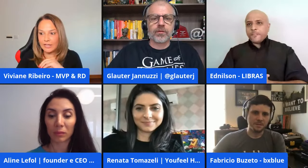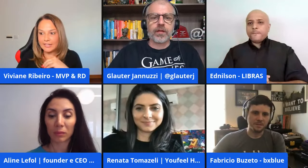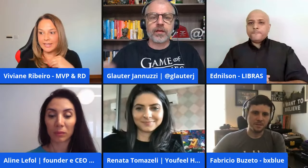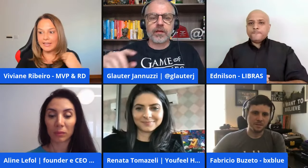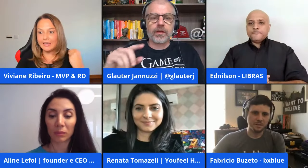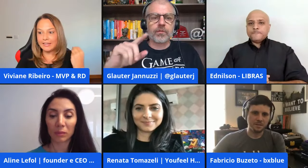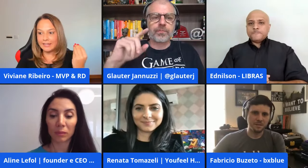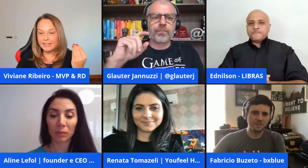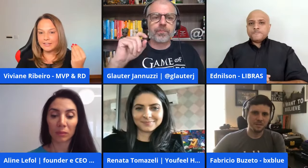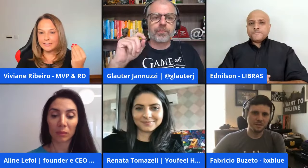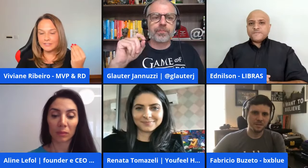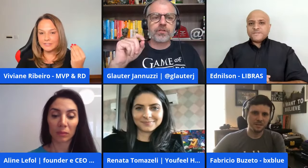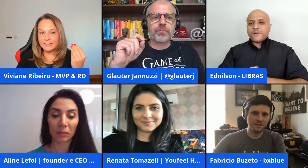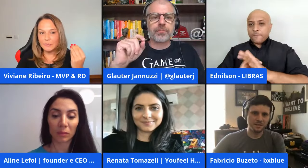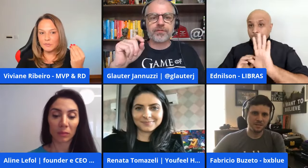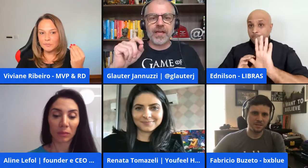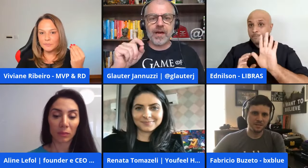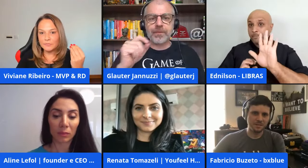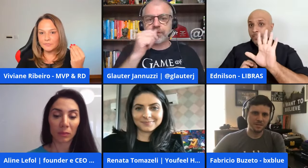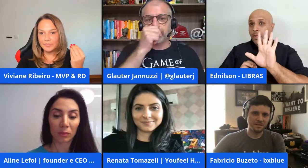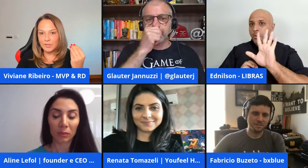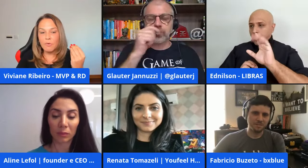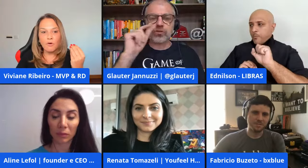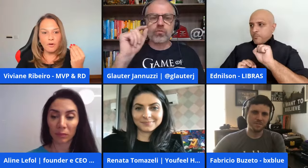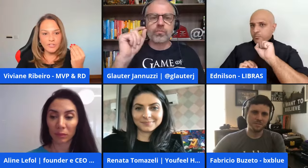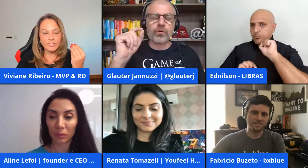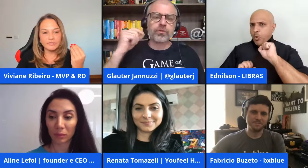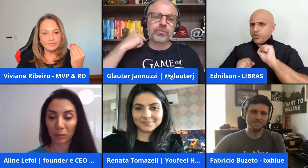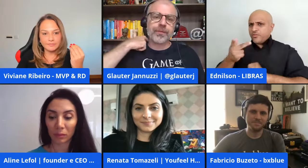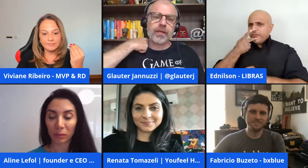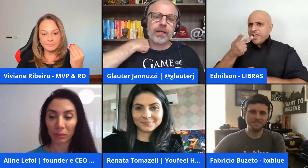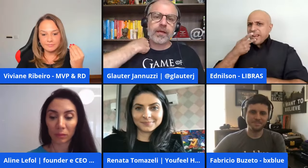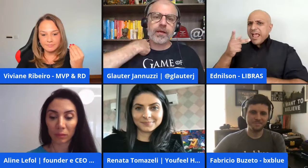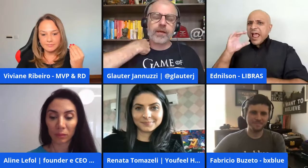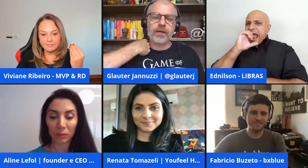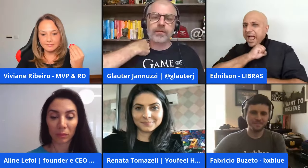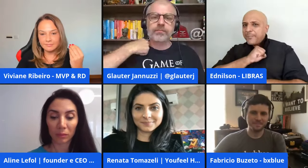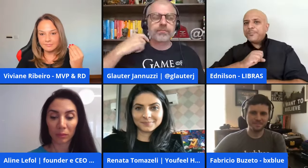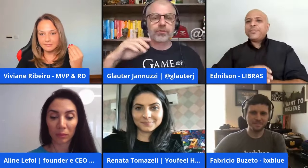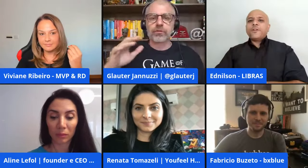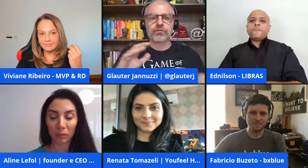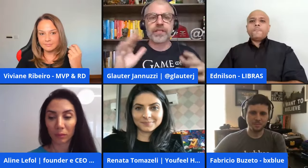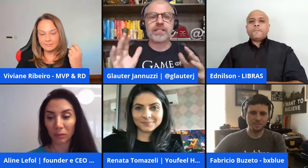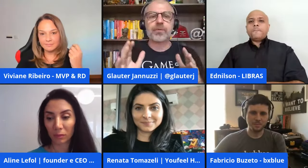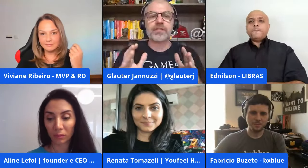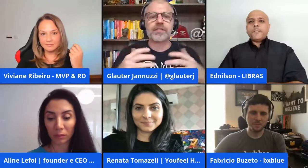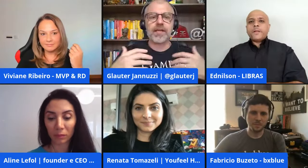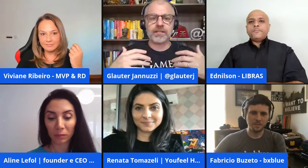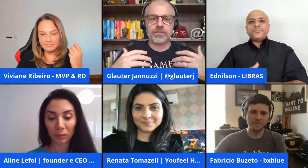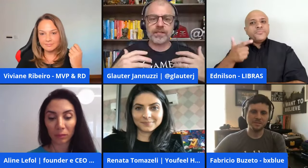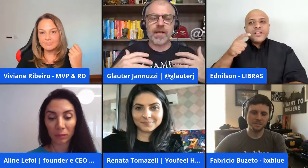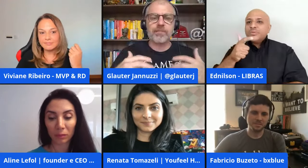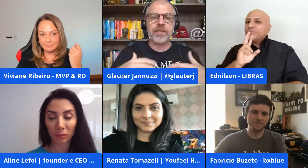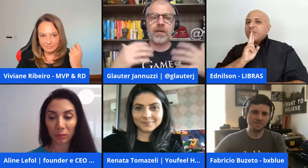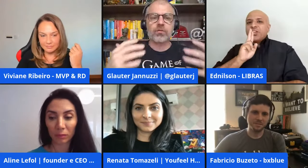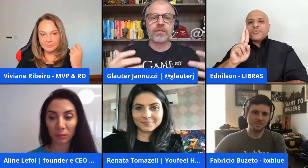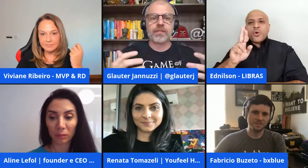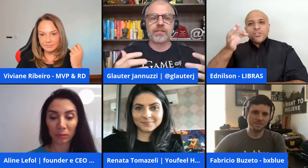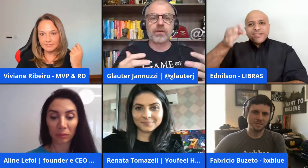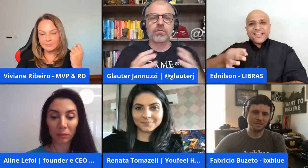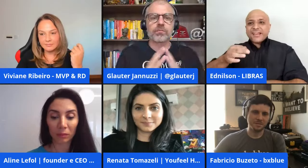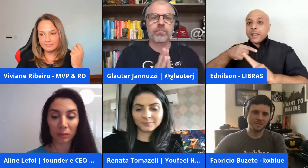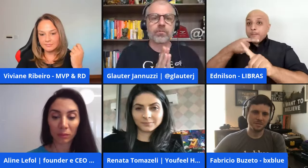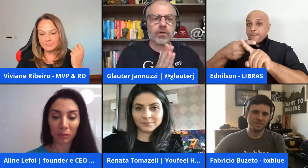então posso falar rapidinho só um ponto de novo não tem resposta certa mas a minha